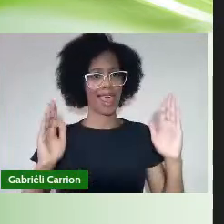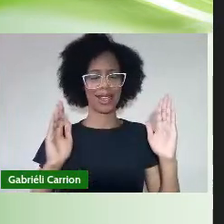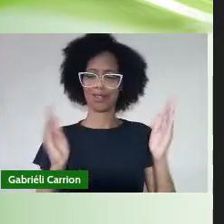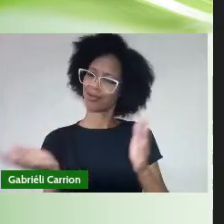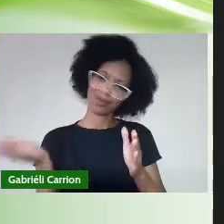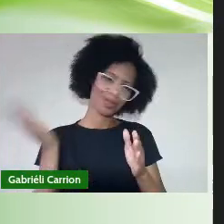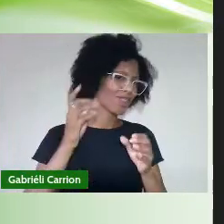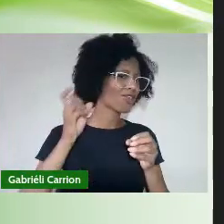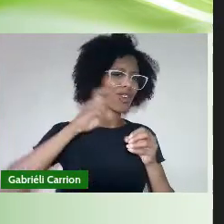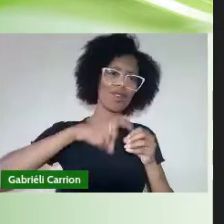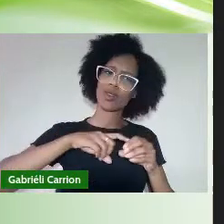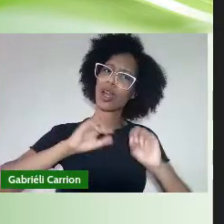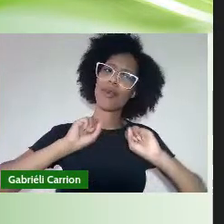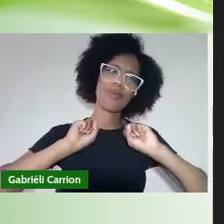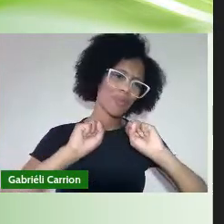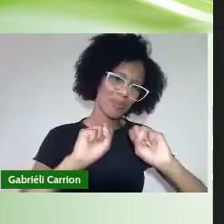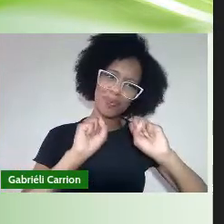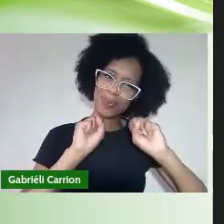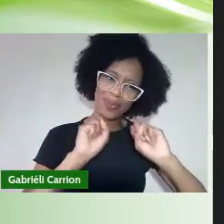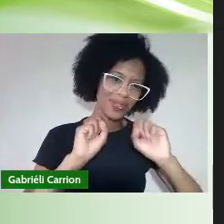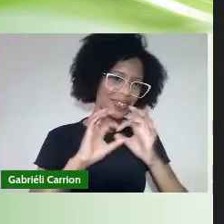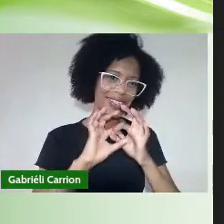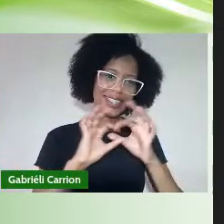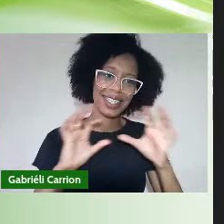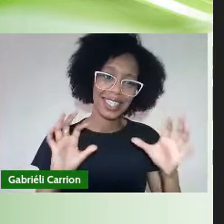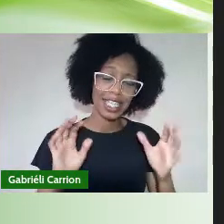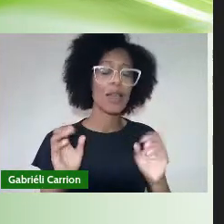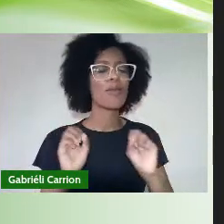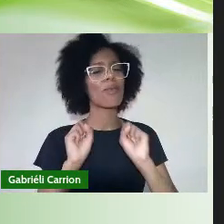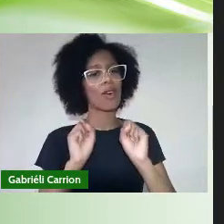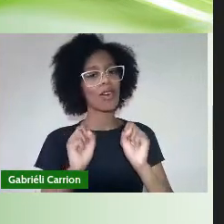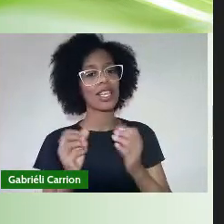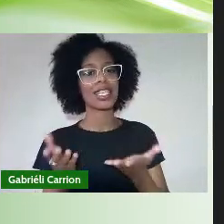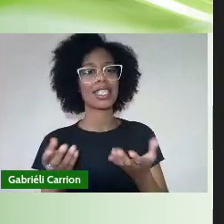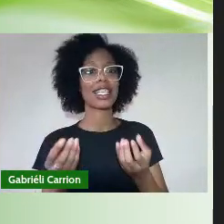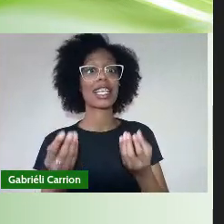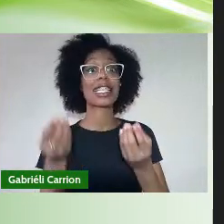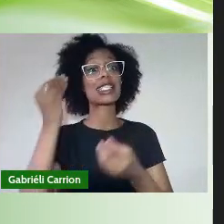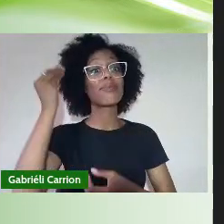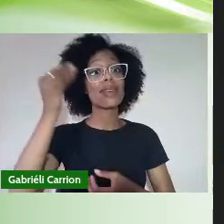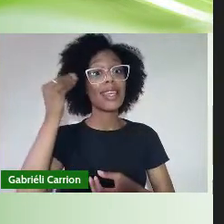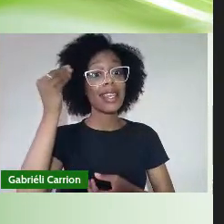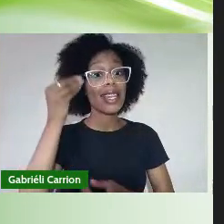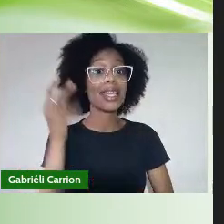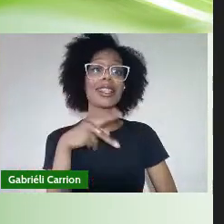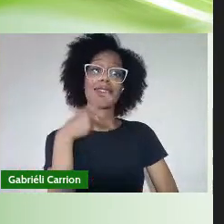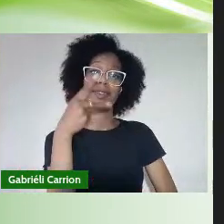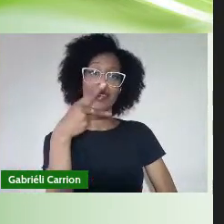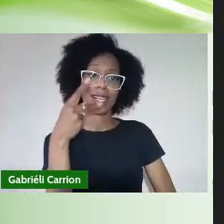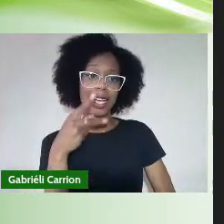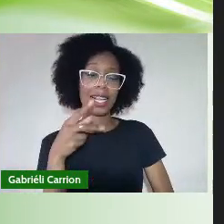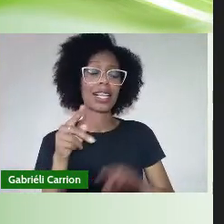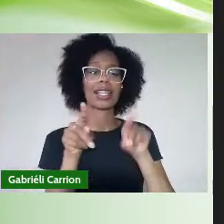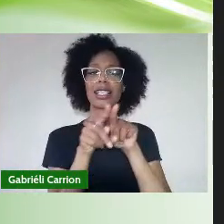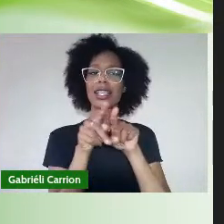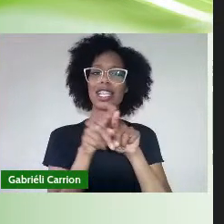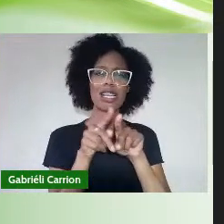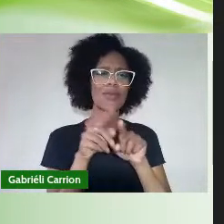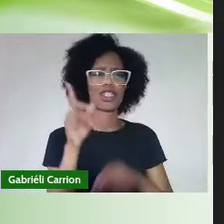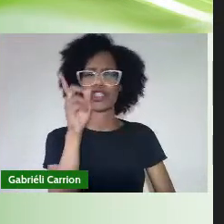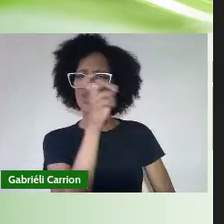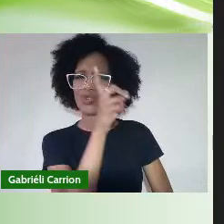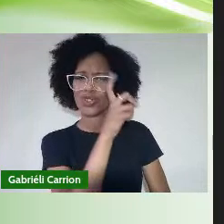Retornem Tragam As suas Experiências Os seus Desafios E